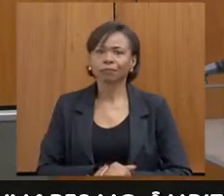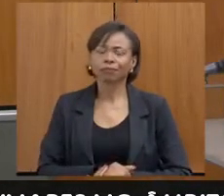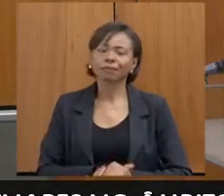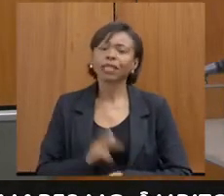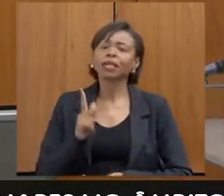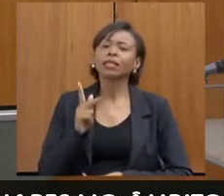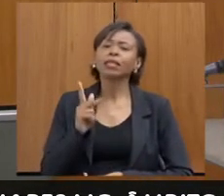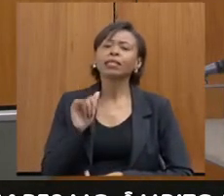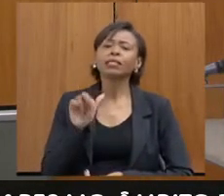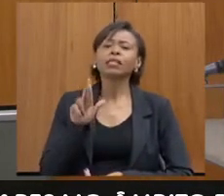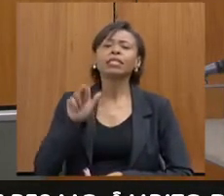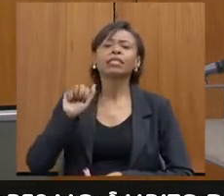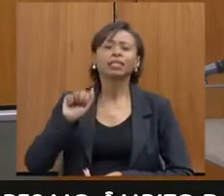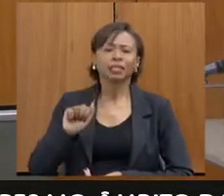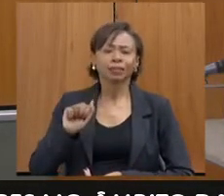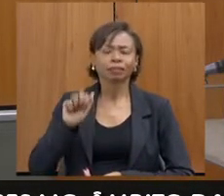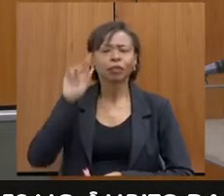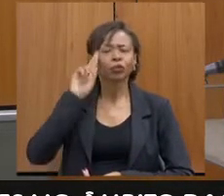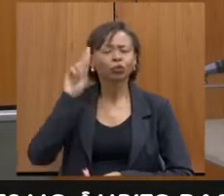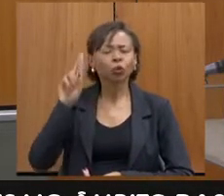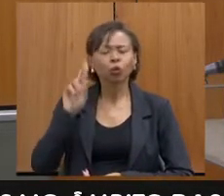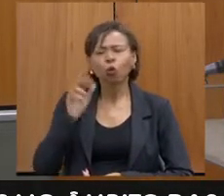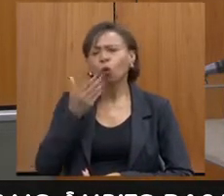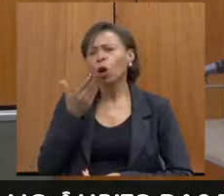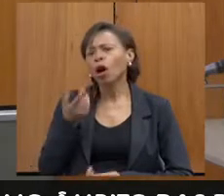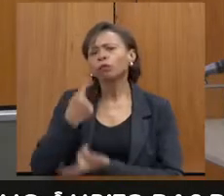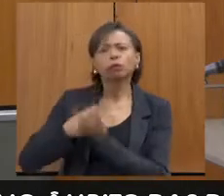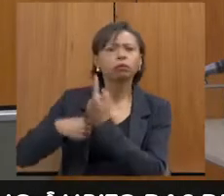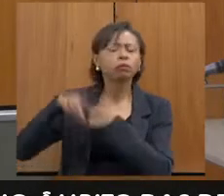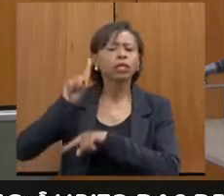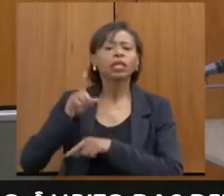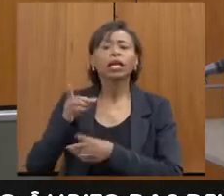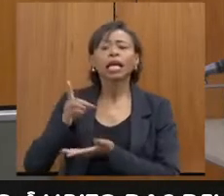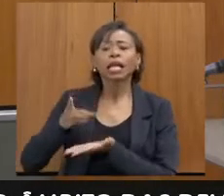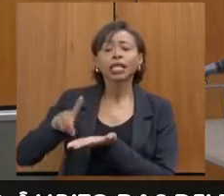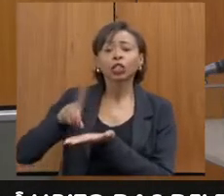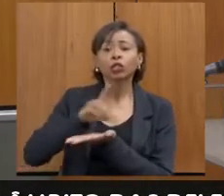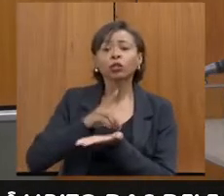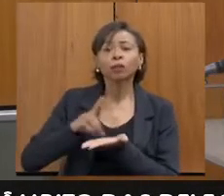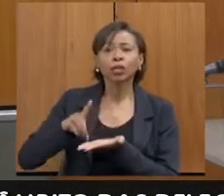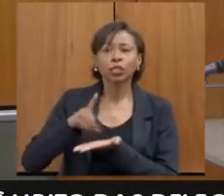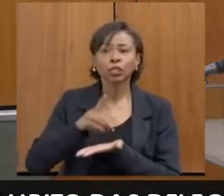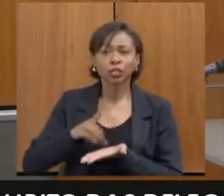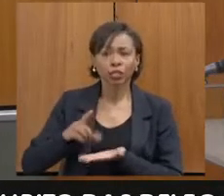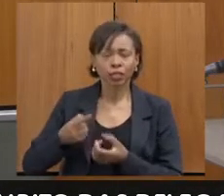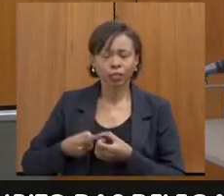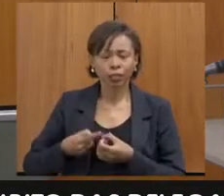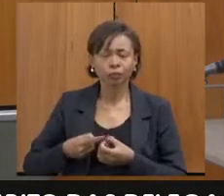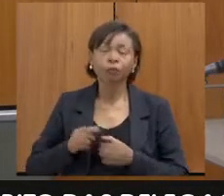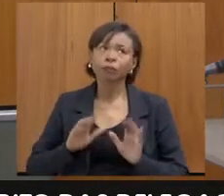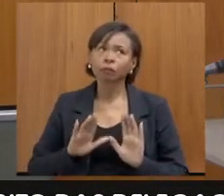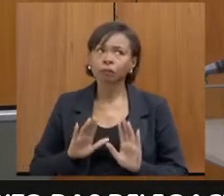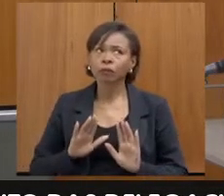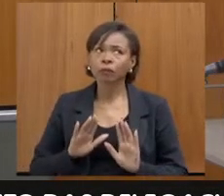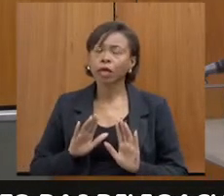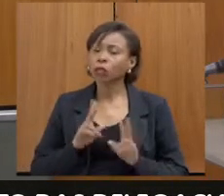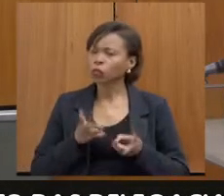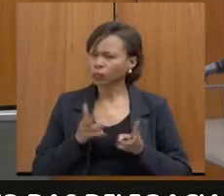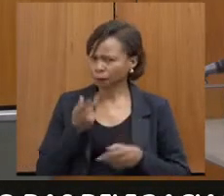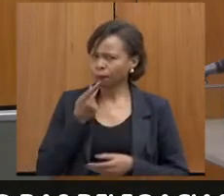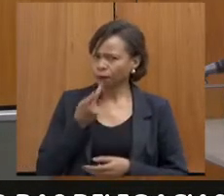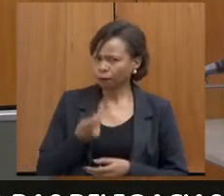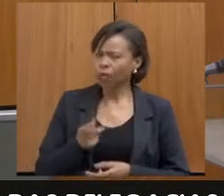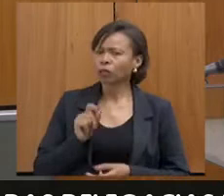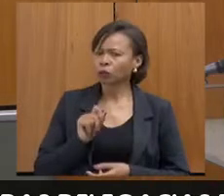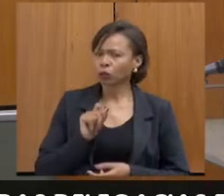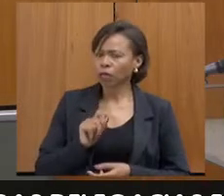Kyria, quais são os principais avanços existentes lá em Diamantina? Olha, o primeiro que eu menciono sempre é a criação da